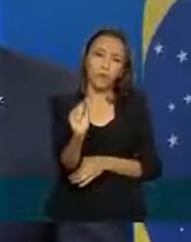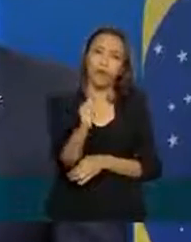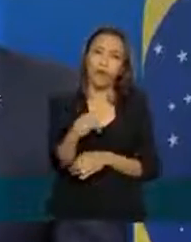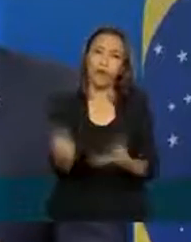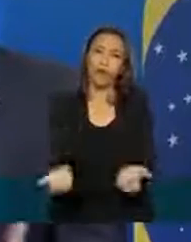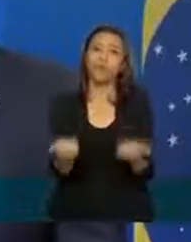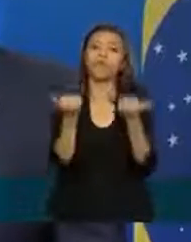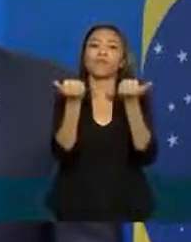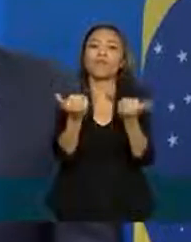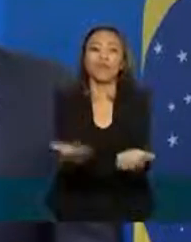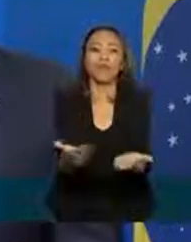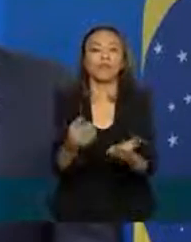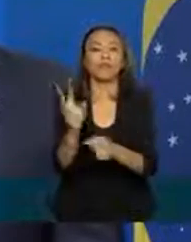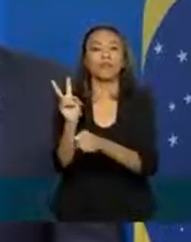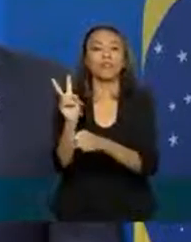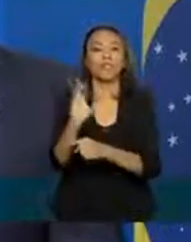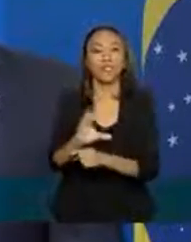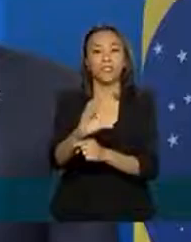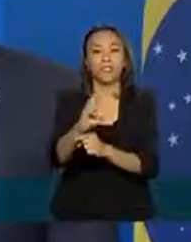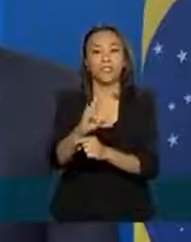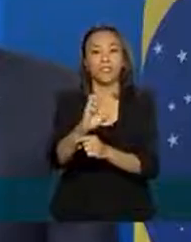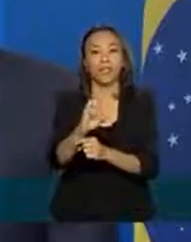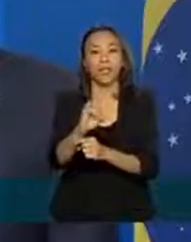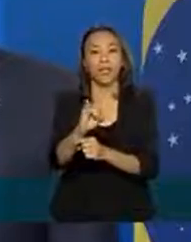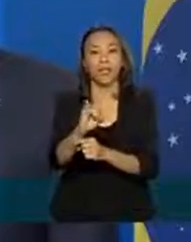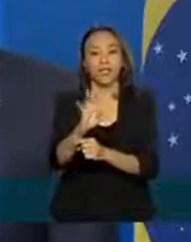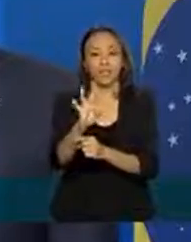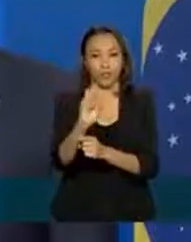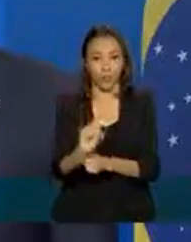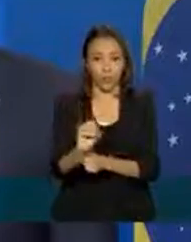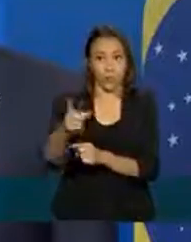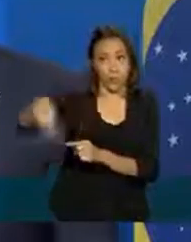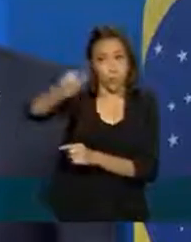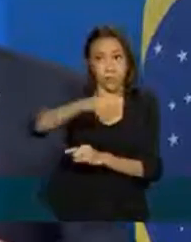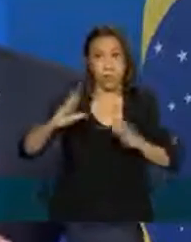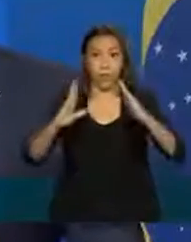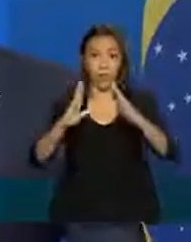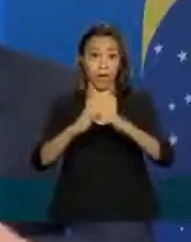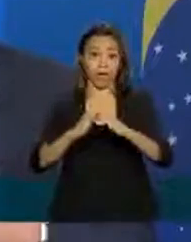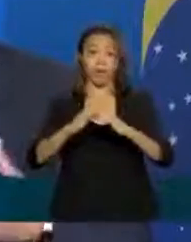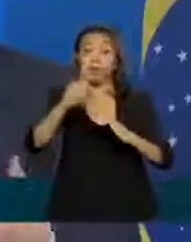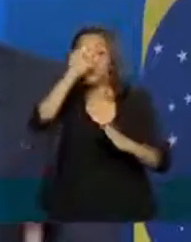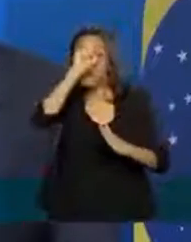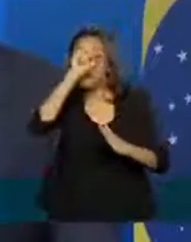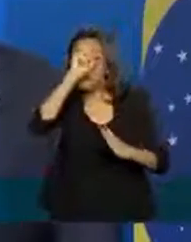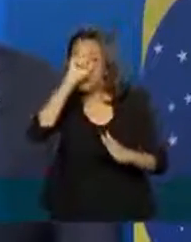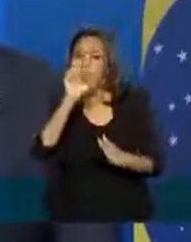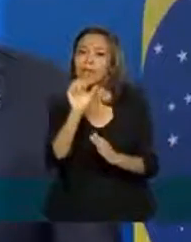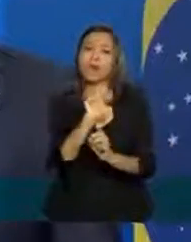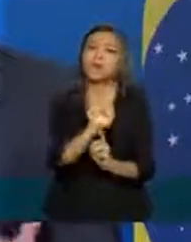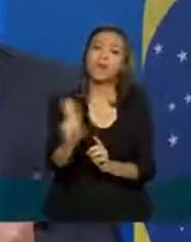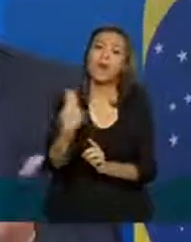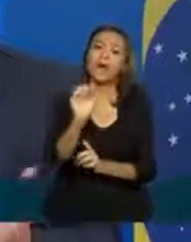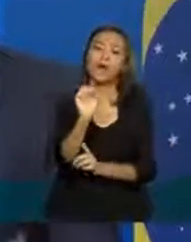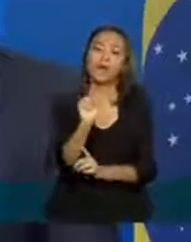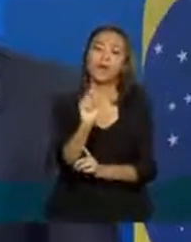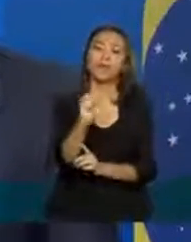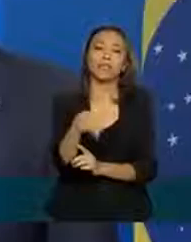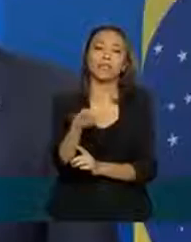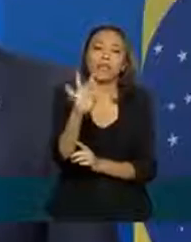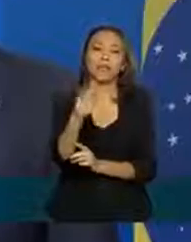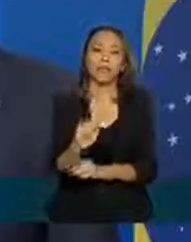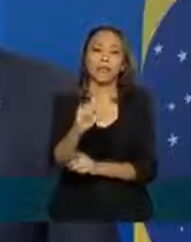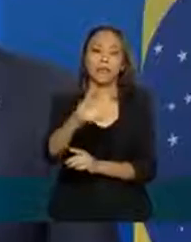oferta de crédito para as Santas Casas, 5 bilhões de reais. Basicamente, toda oferta é feita pela